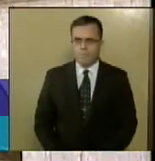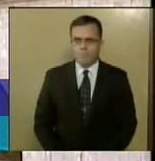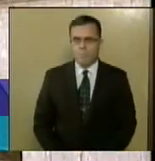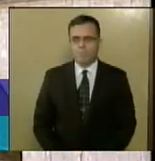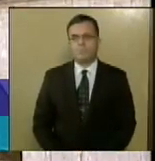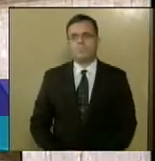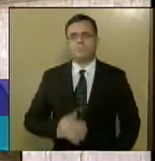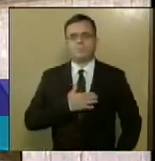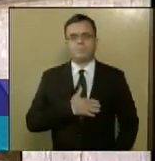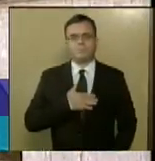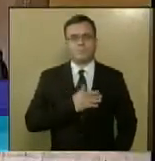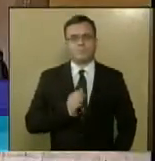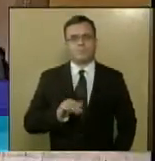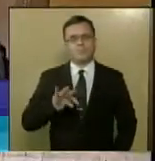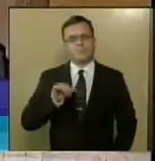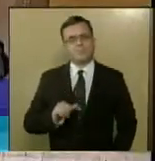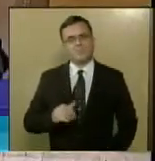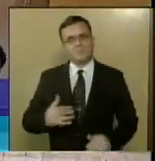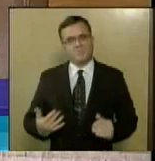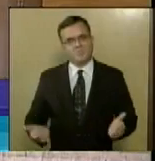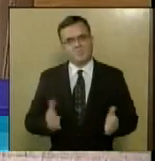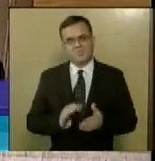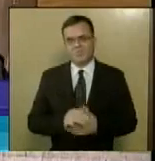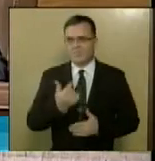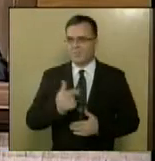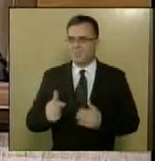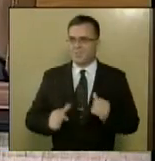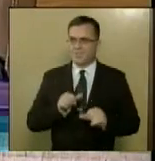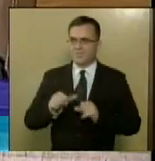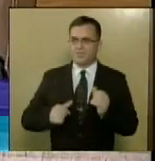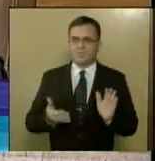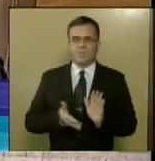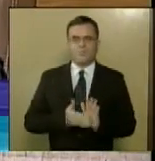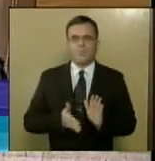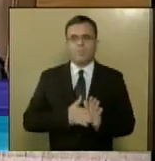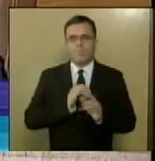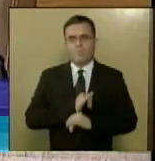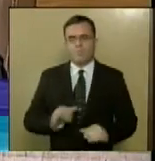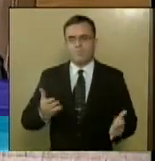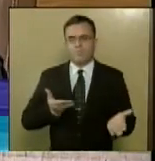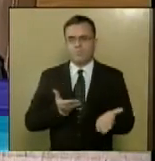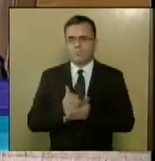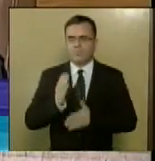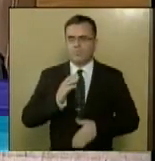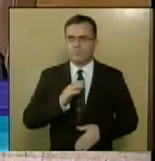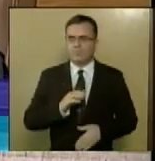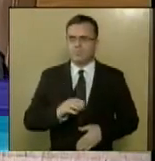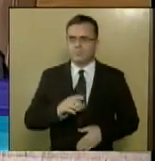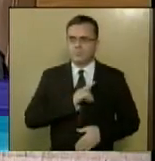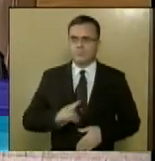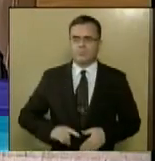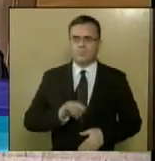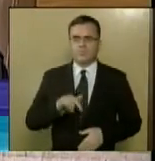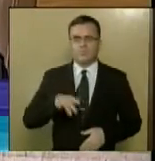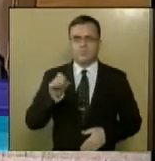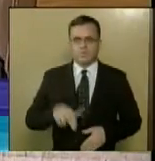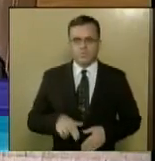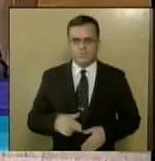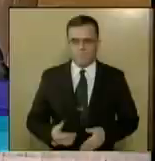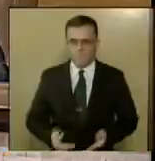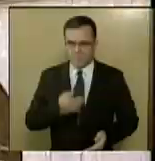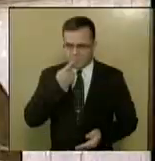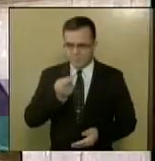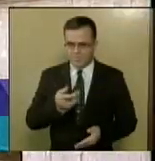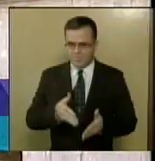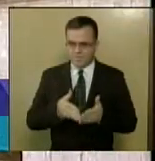Em apreciação à Atalida, não havendo propósito de adoração, declaro aprovada. Solicito o deputado Jefferson Andrade que posseda a leitura do expediente.